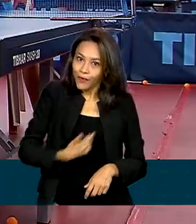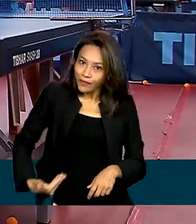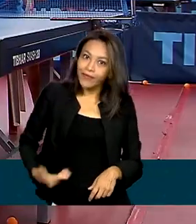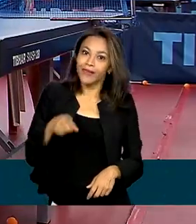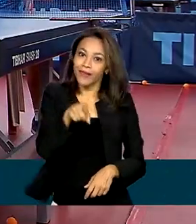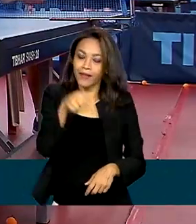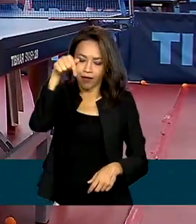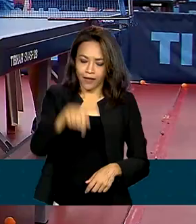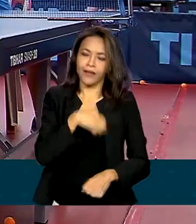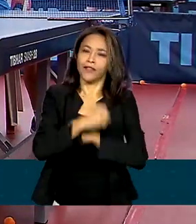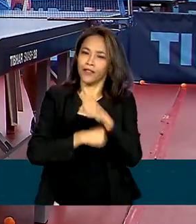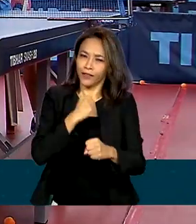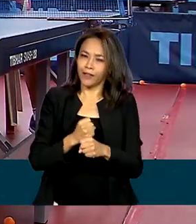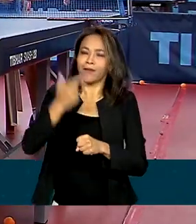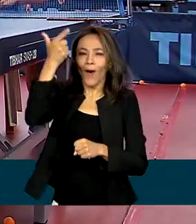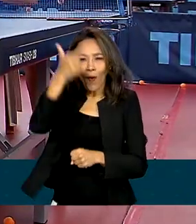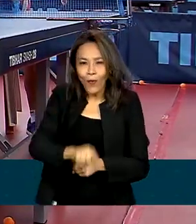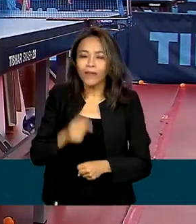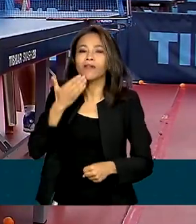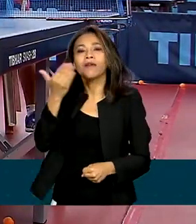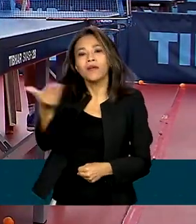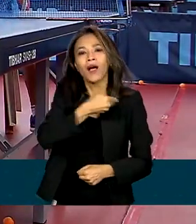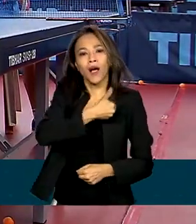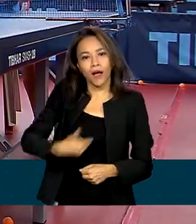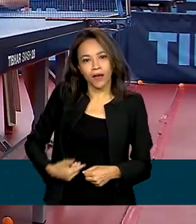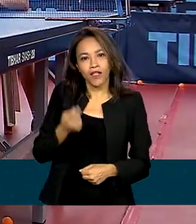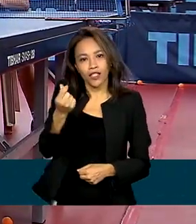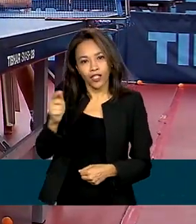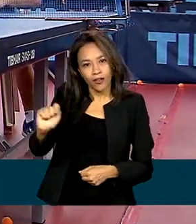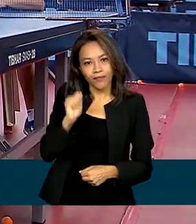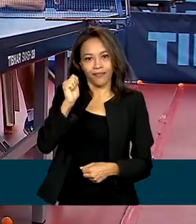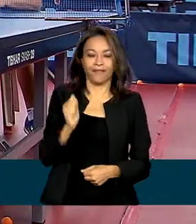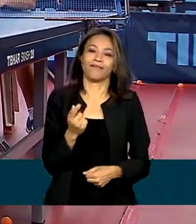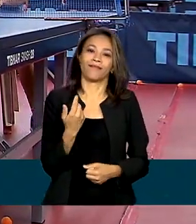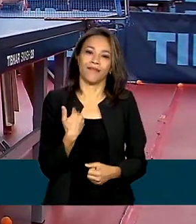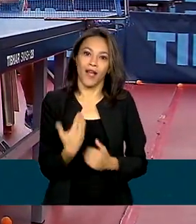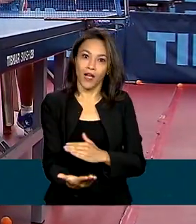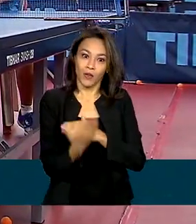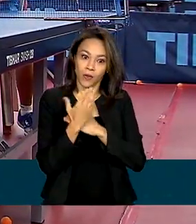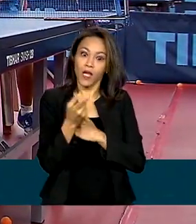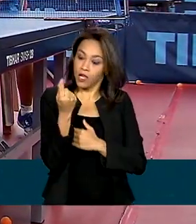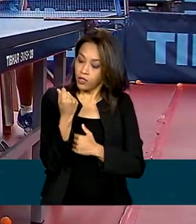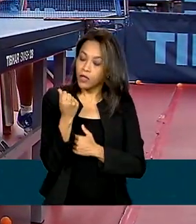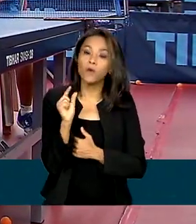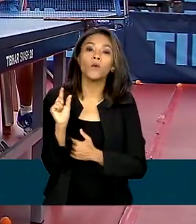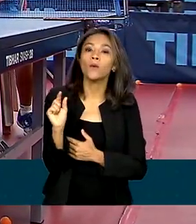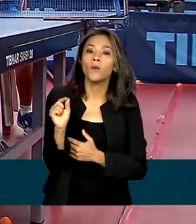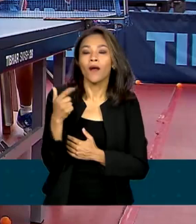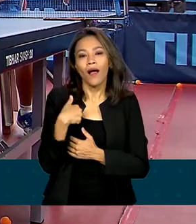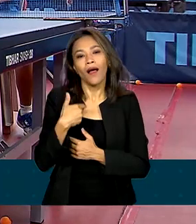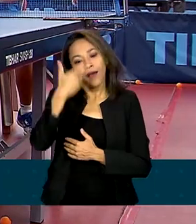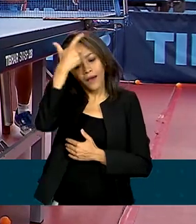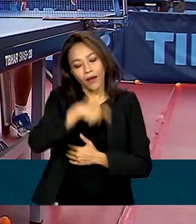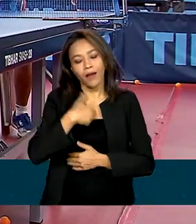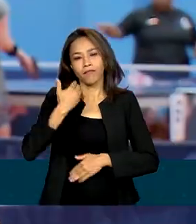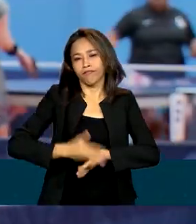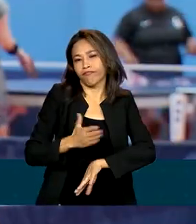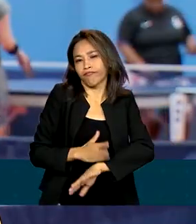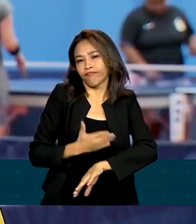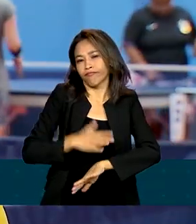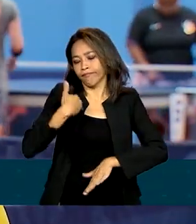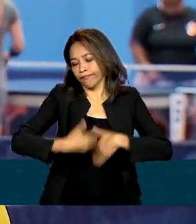ano, vai solicitar mais uma vez o benefício. Aloysio conta que investe o recurso na carreira esportiva.